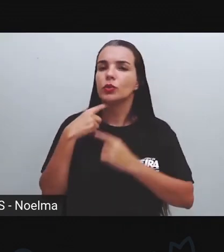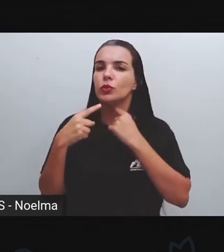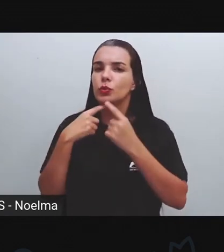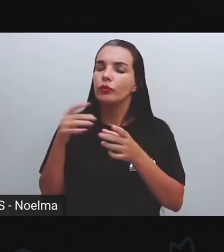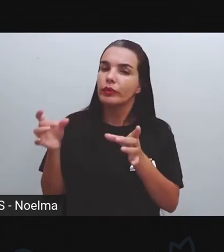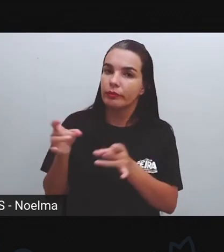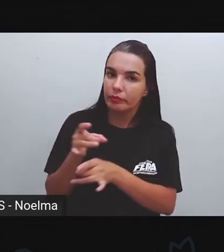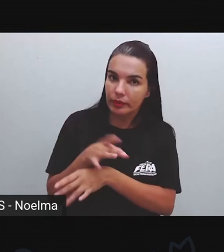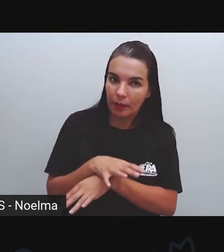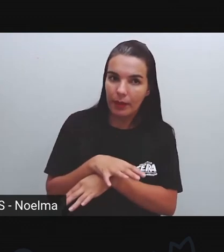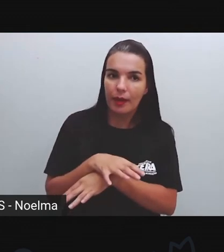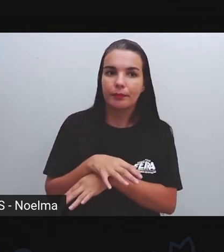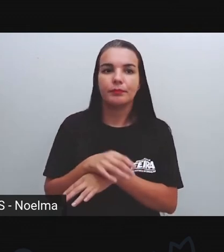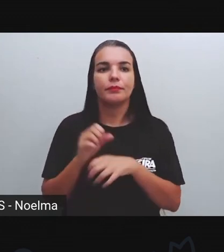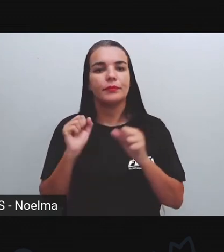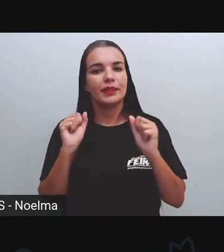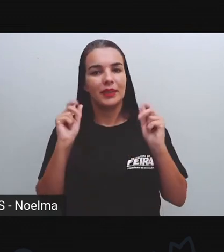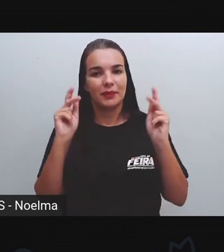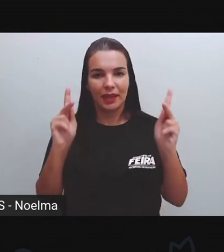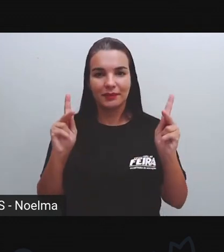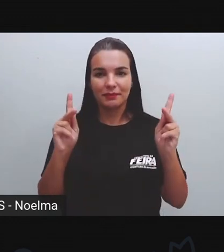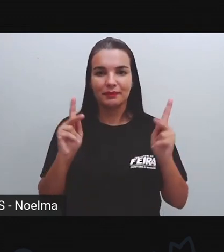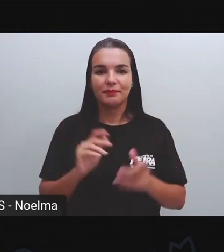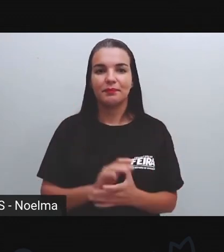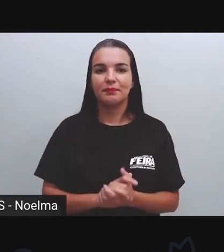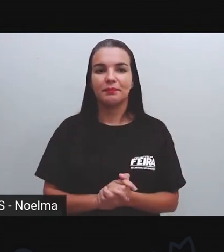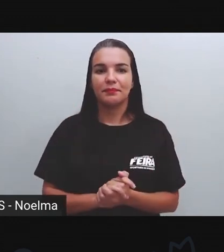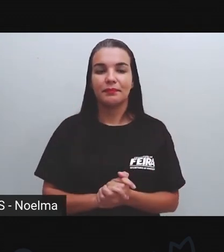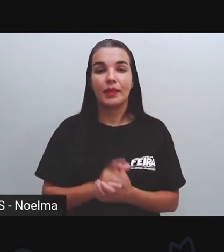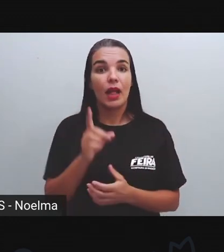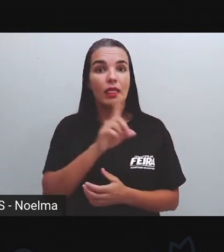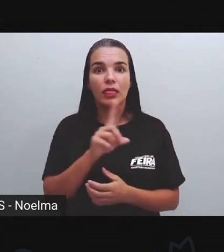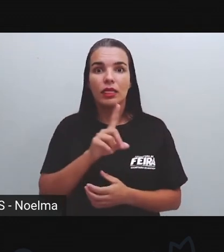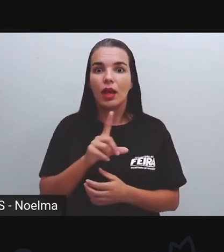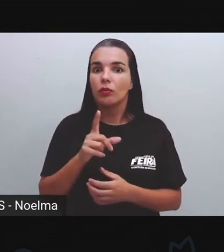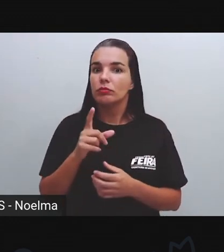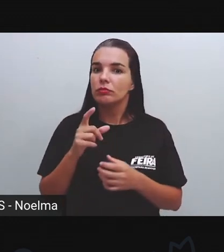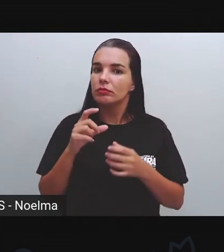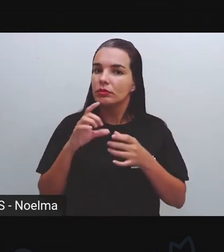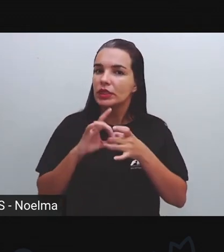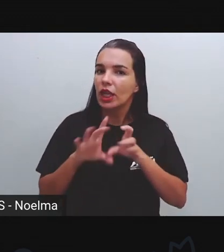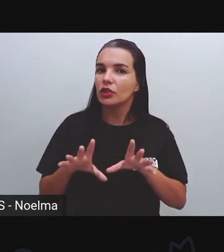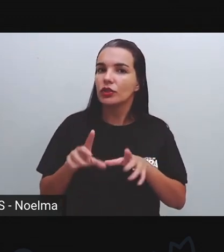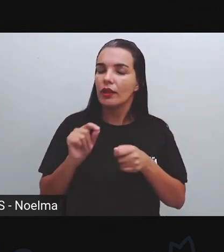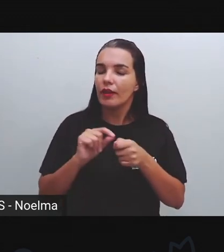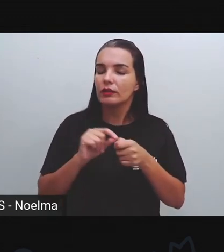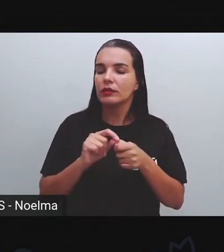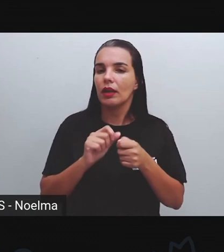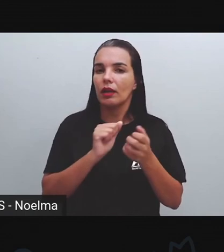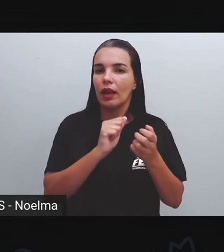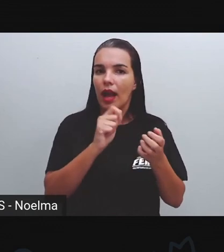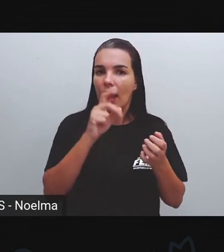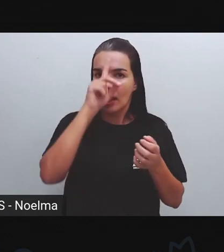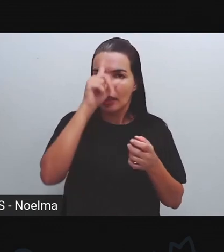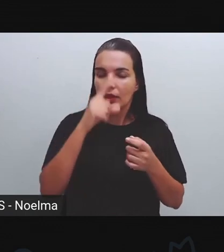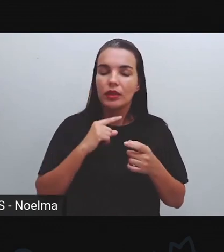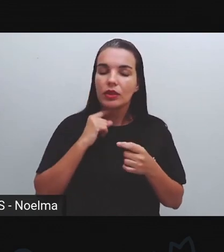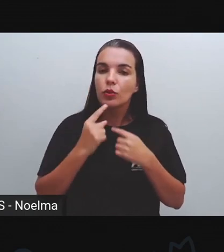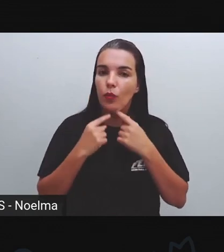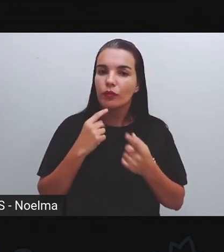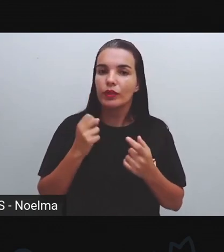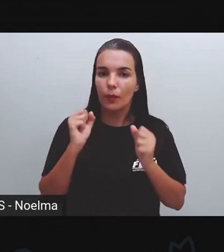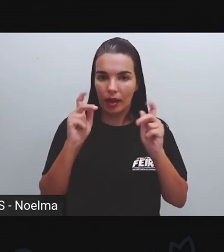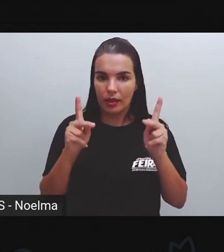as dúvidas de vocês, certo? Não deixem de fazer isso. É muito importante. Então, leia